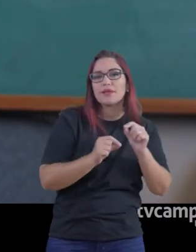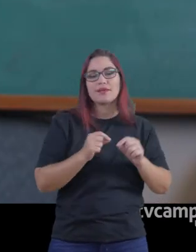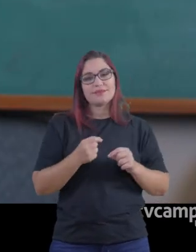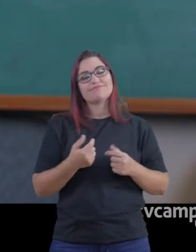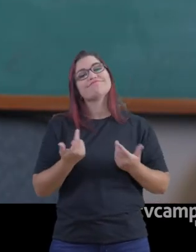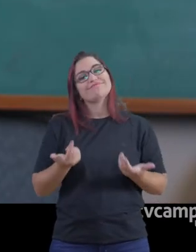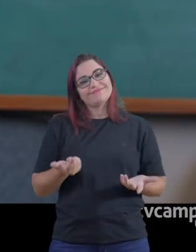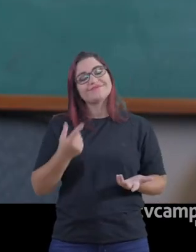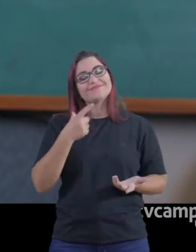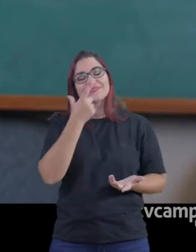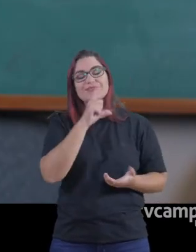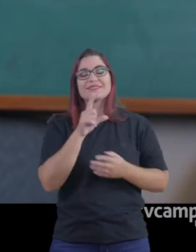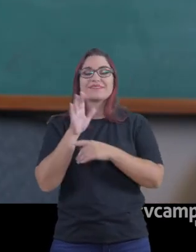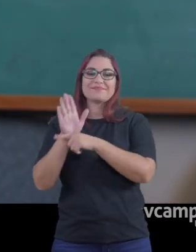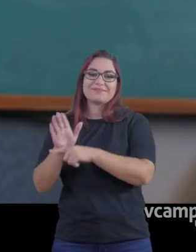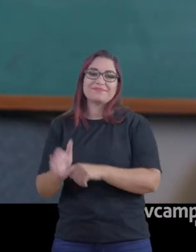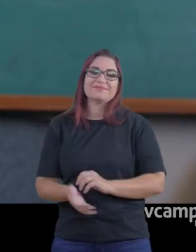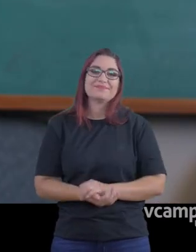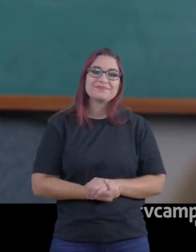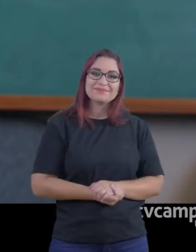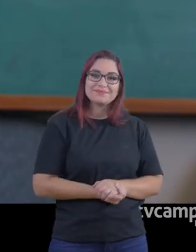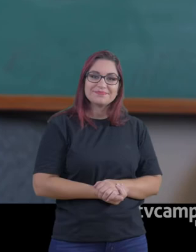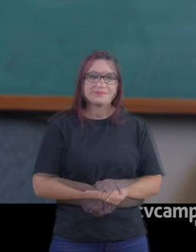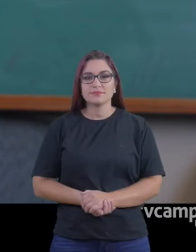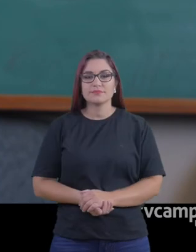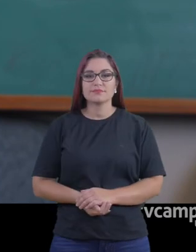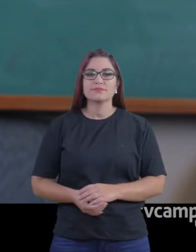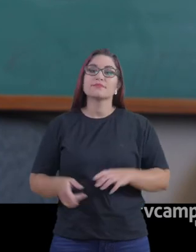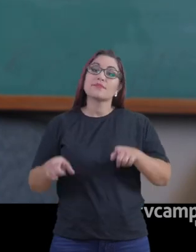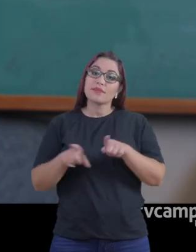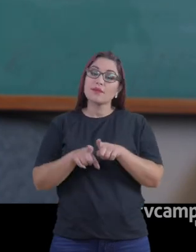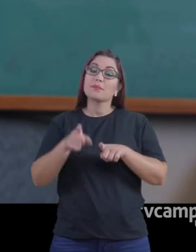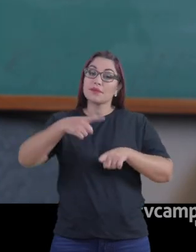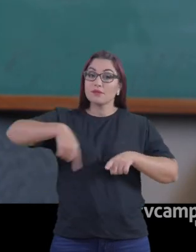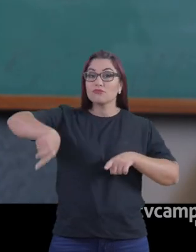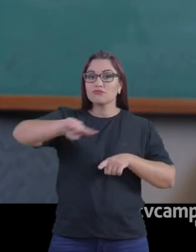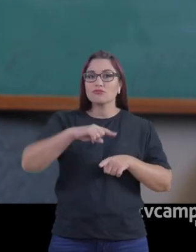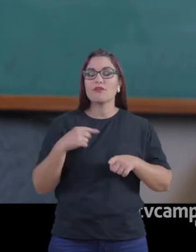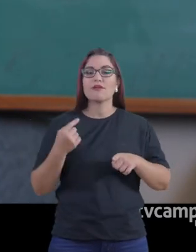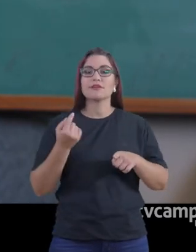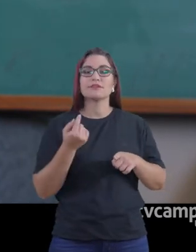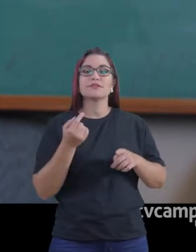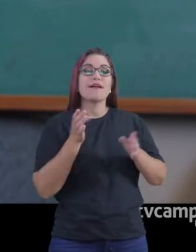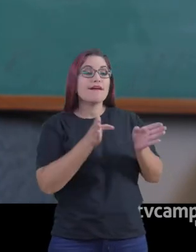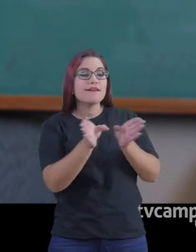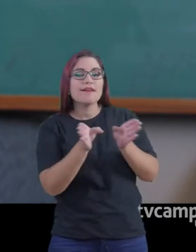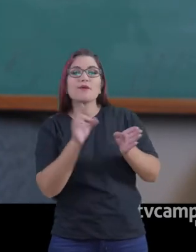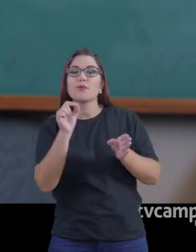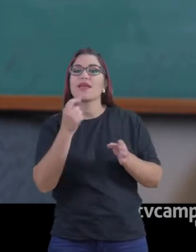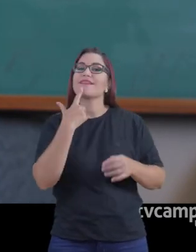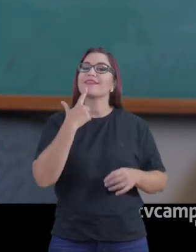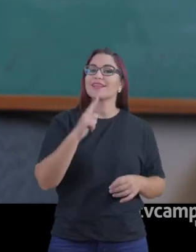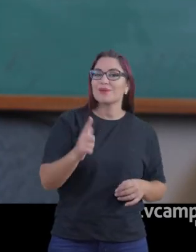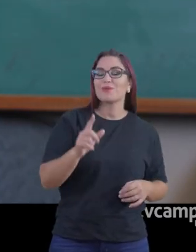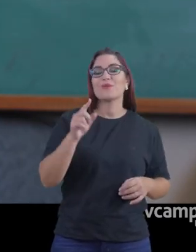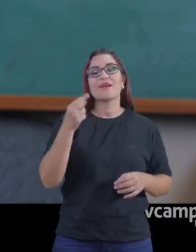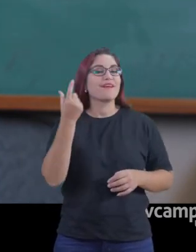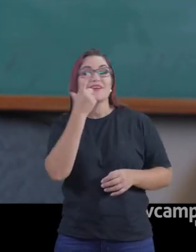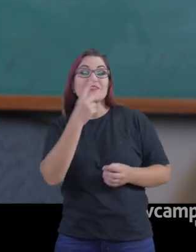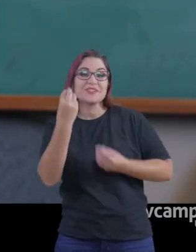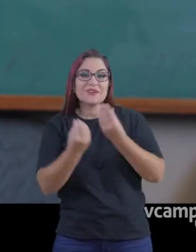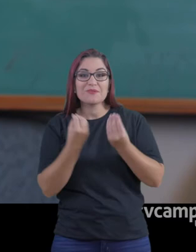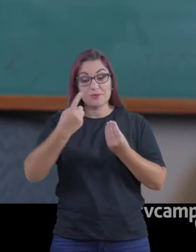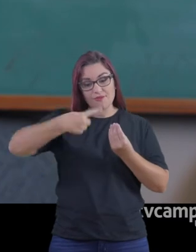ligadas à acessibilidade linguística com rodas de conversa com migrantes, que são promovidas com o apoio do pessoal das letras, também da psicologia.